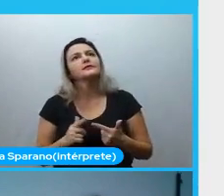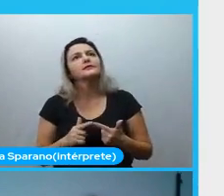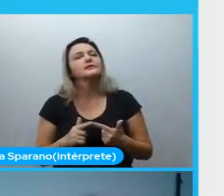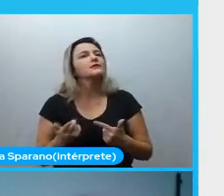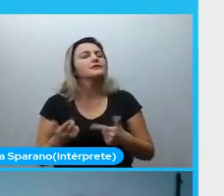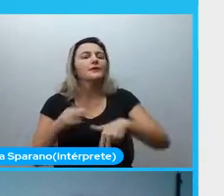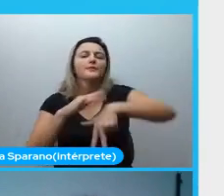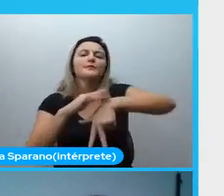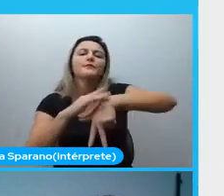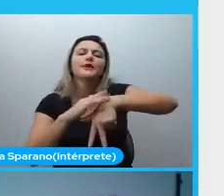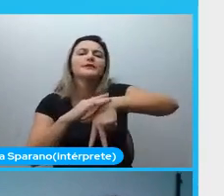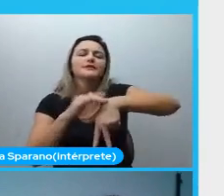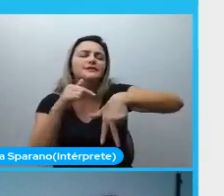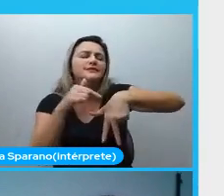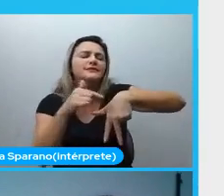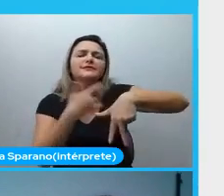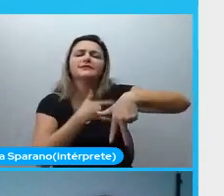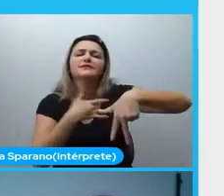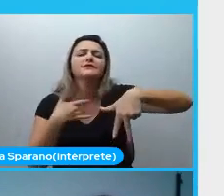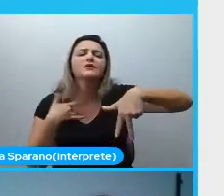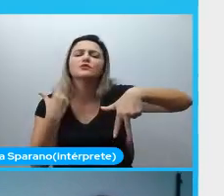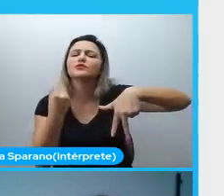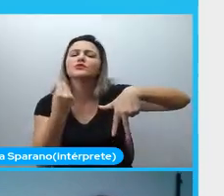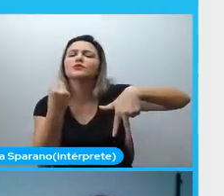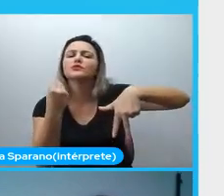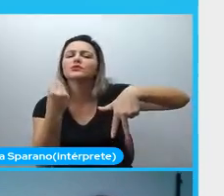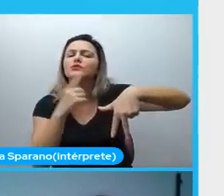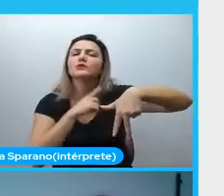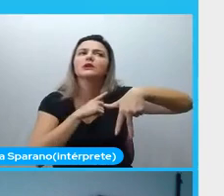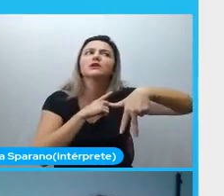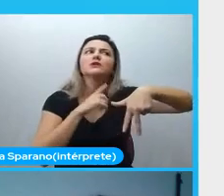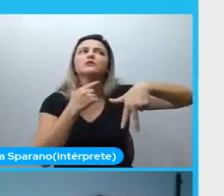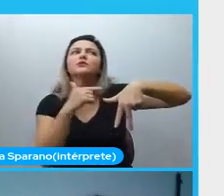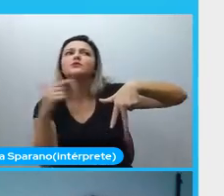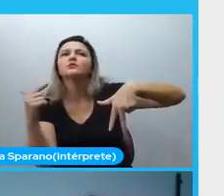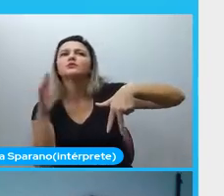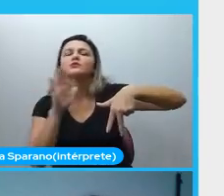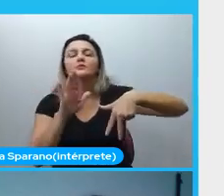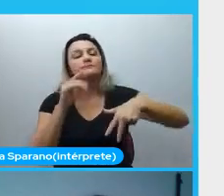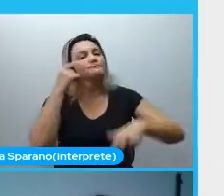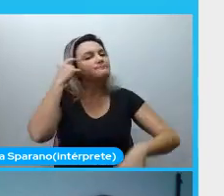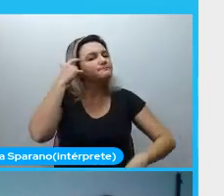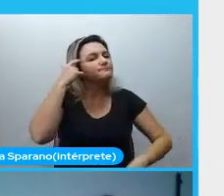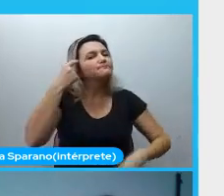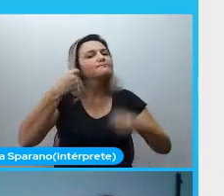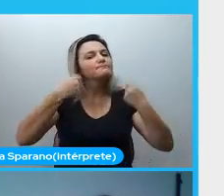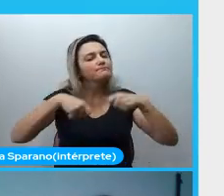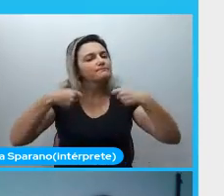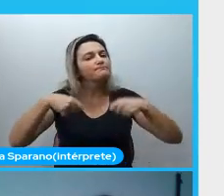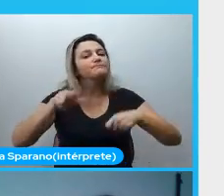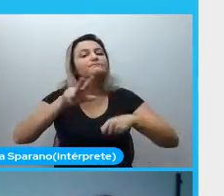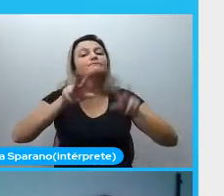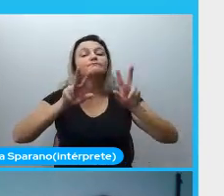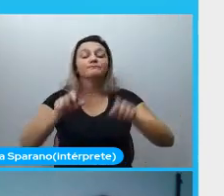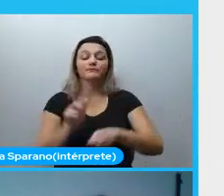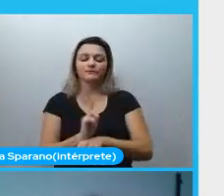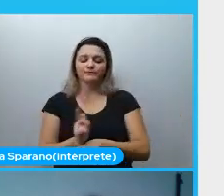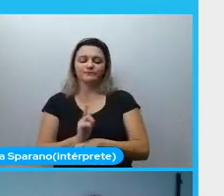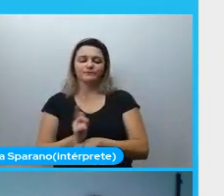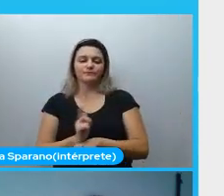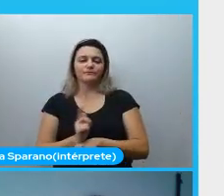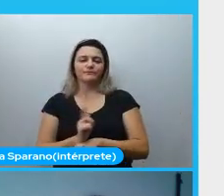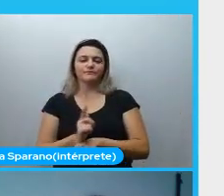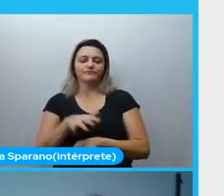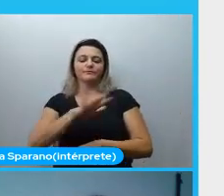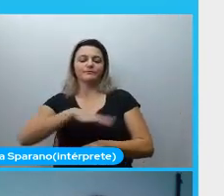paciente tem, não tem, mas a gente também tem que pensar a nível de gestão, o é melhor para aquele